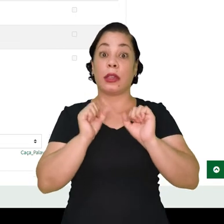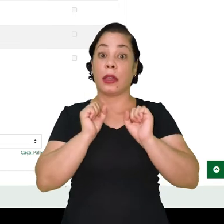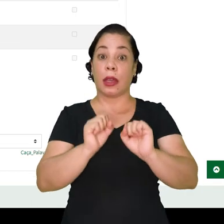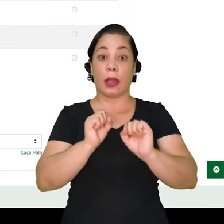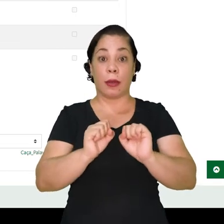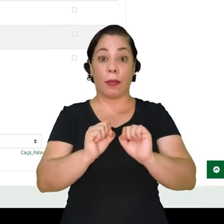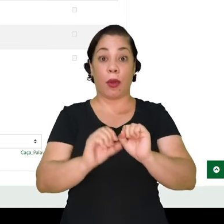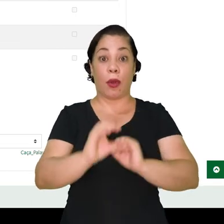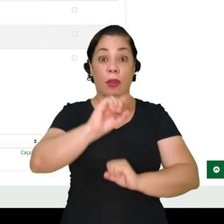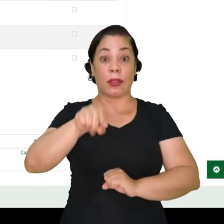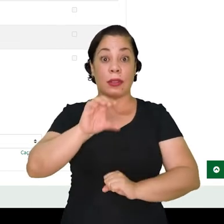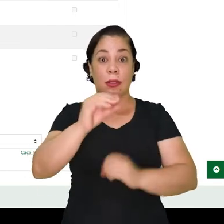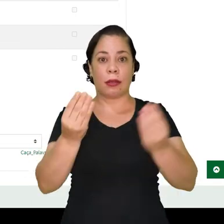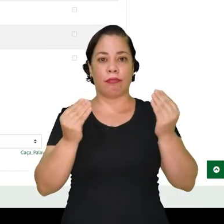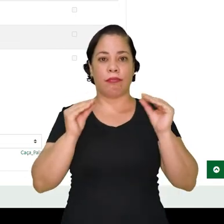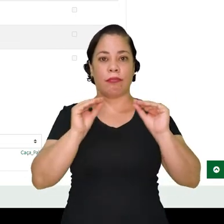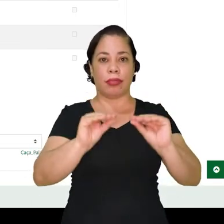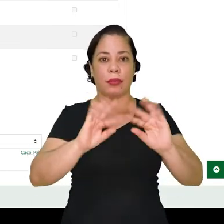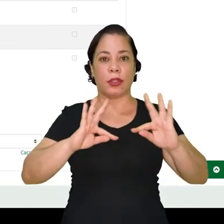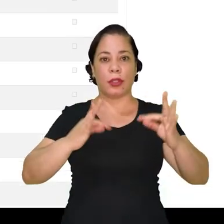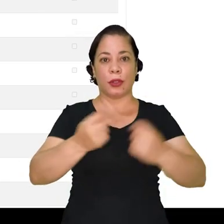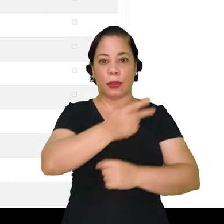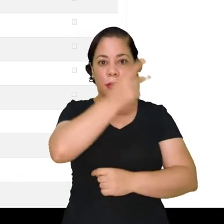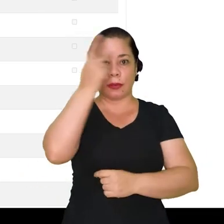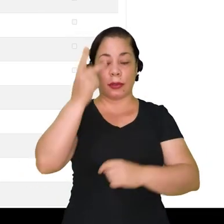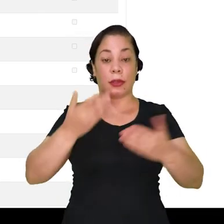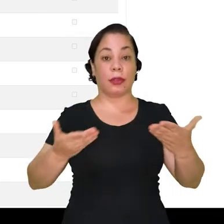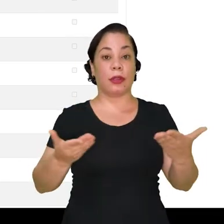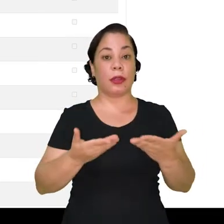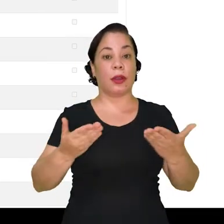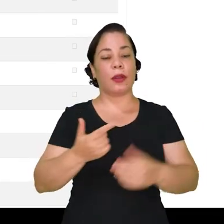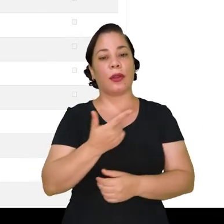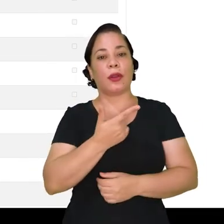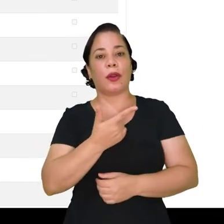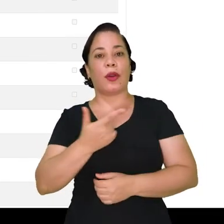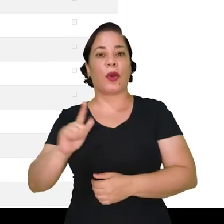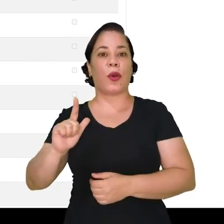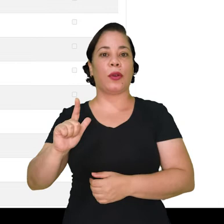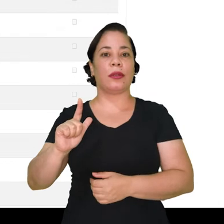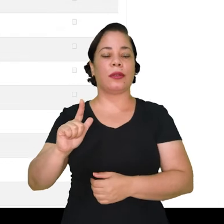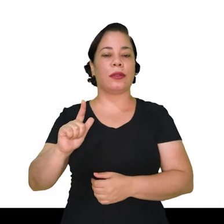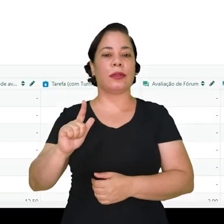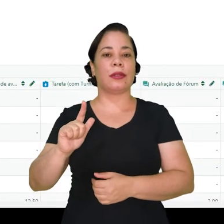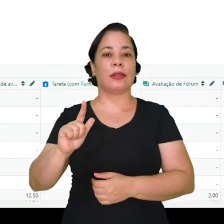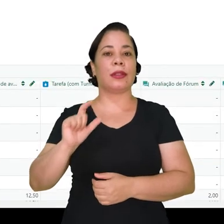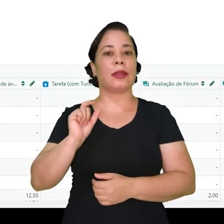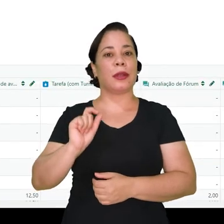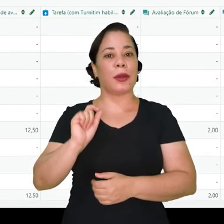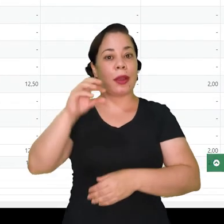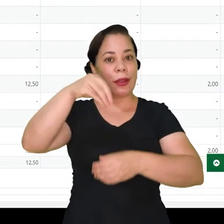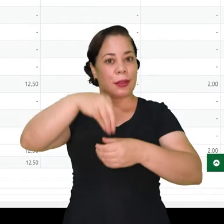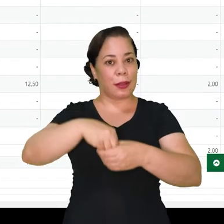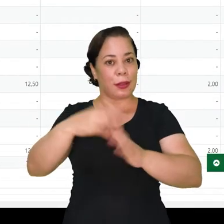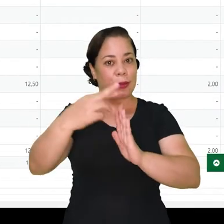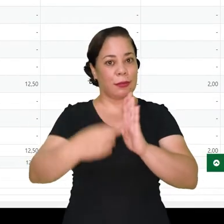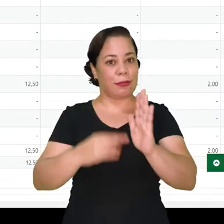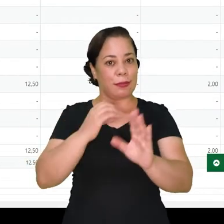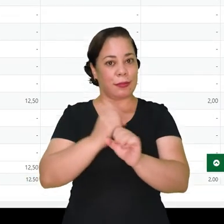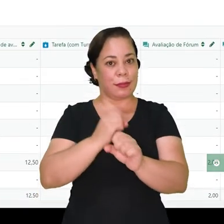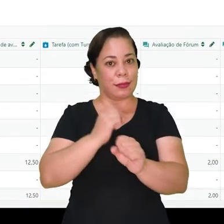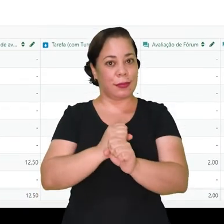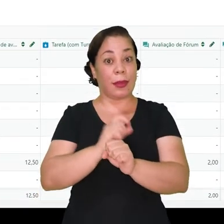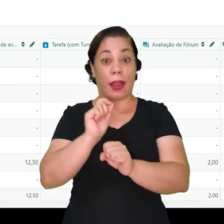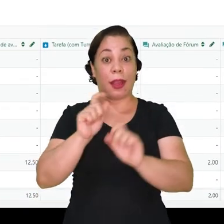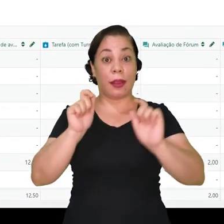podemos lançar a nota zero para todos. Vamos agora para uma outra funcionalidade do relatório de notas,